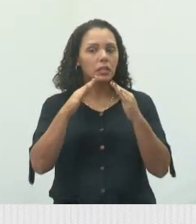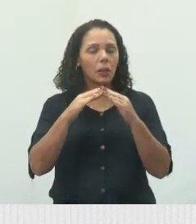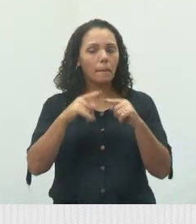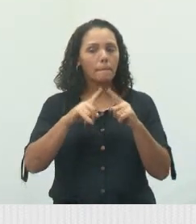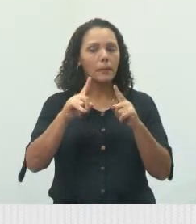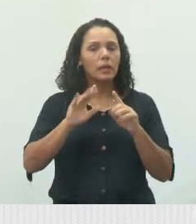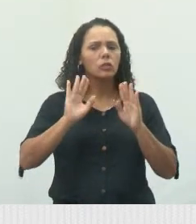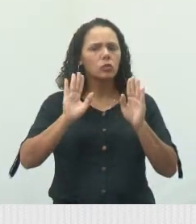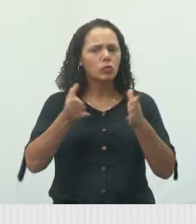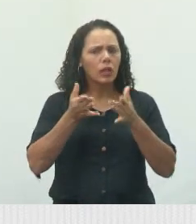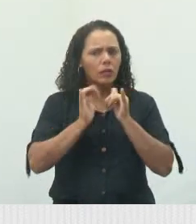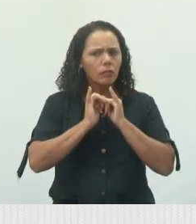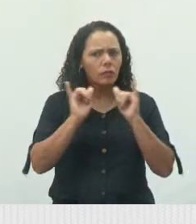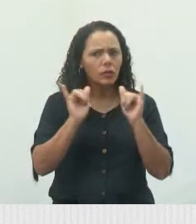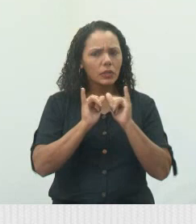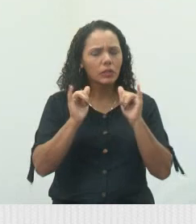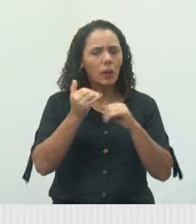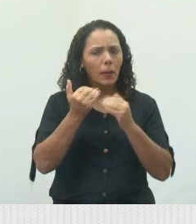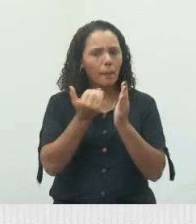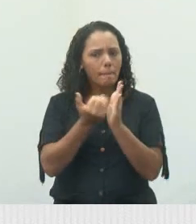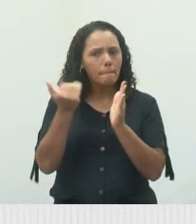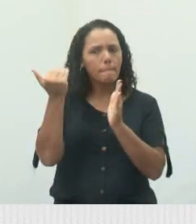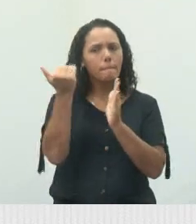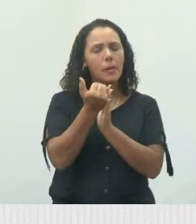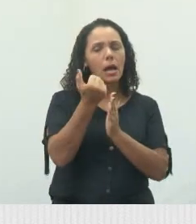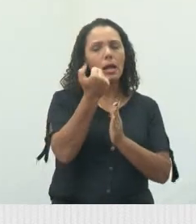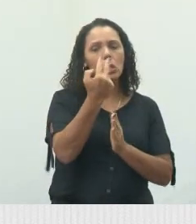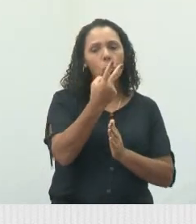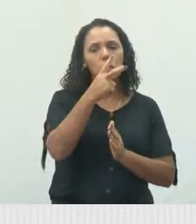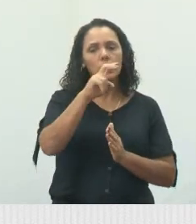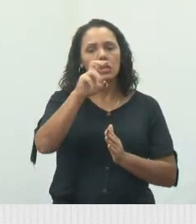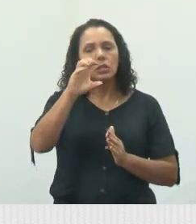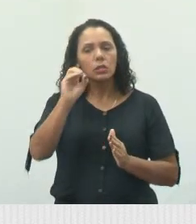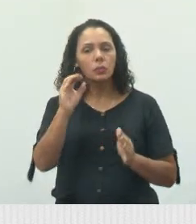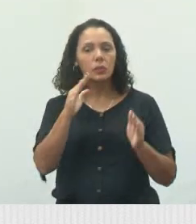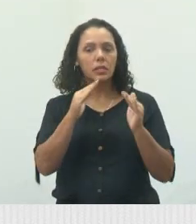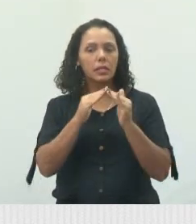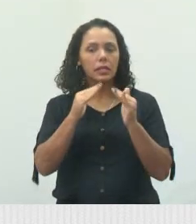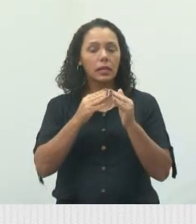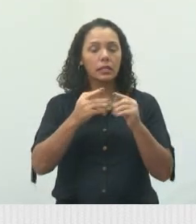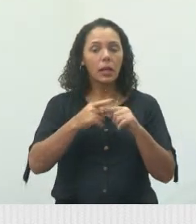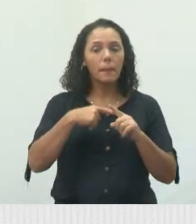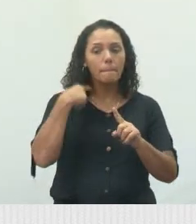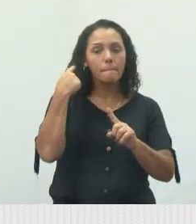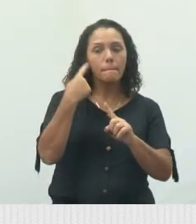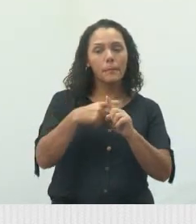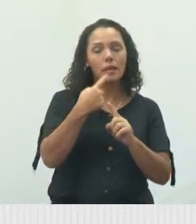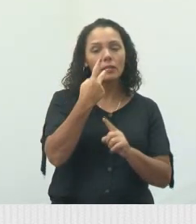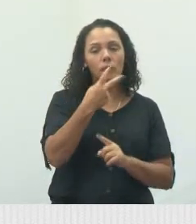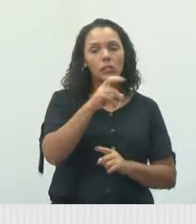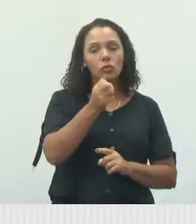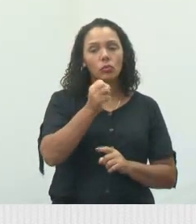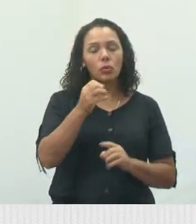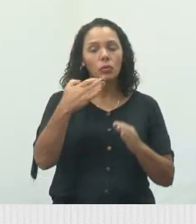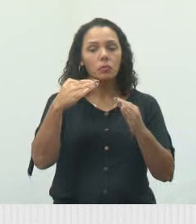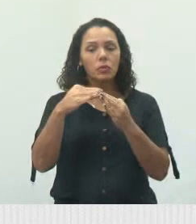Sazak disse que são 250 unidades habitacionais e mais 28 moradias